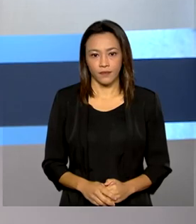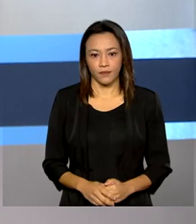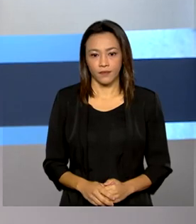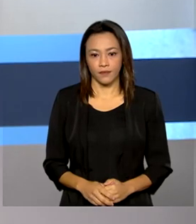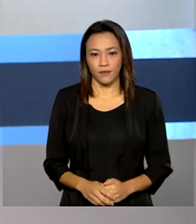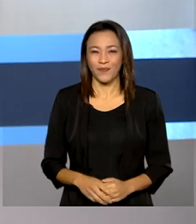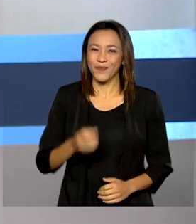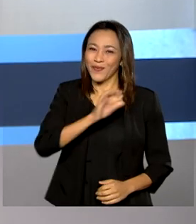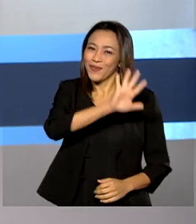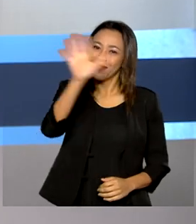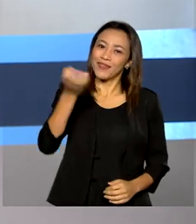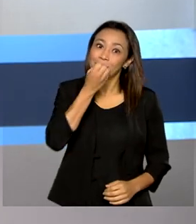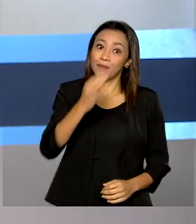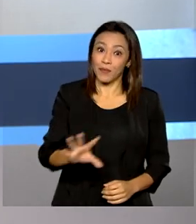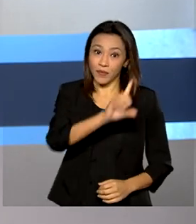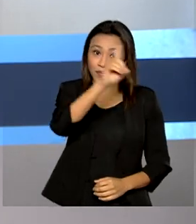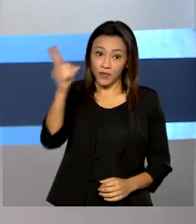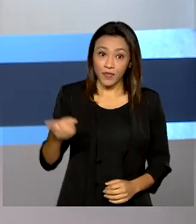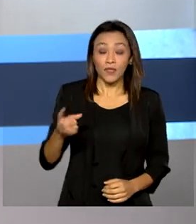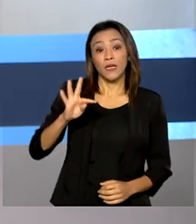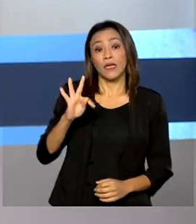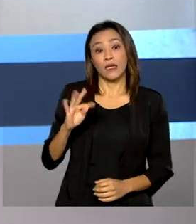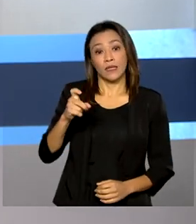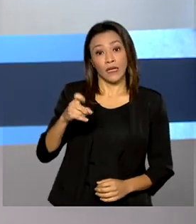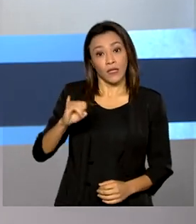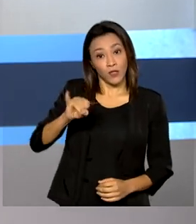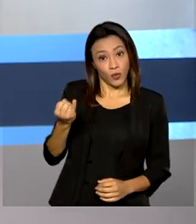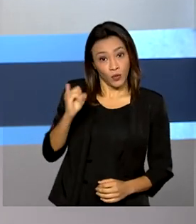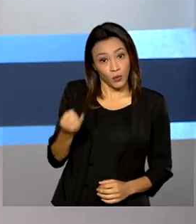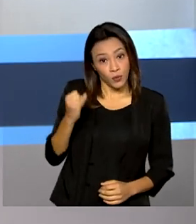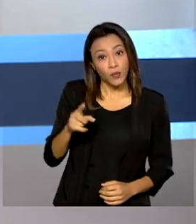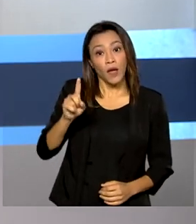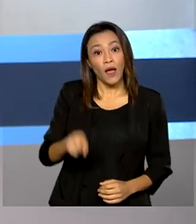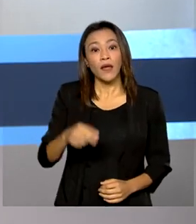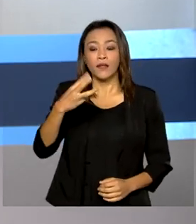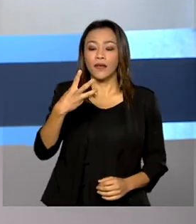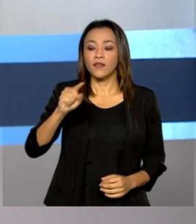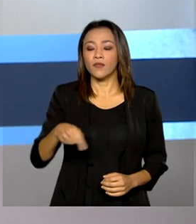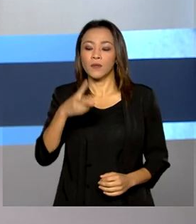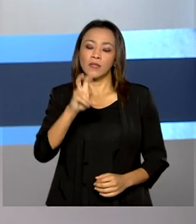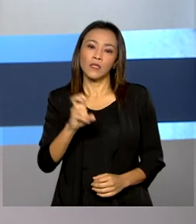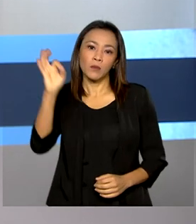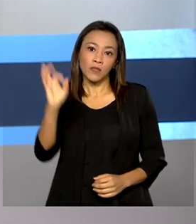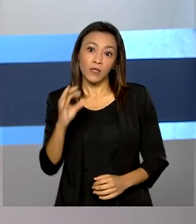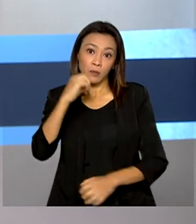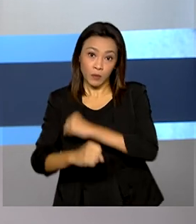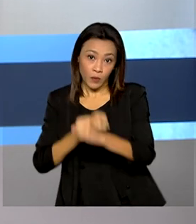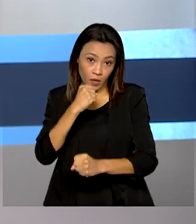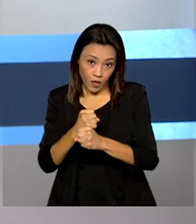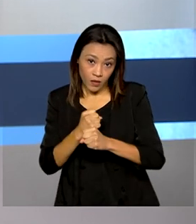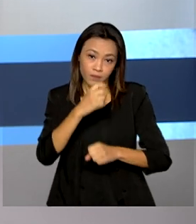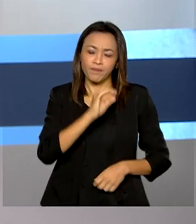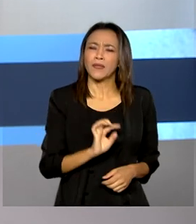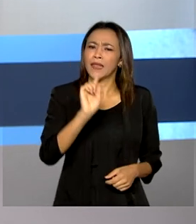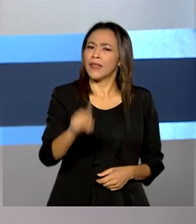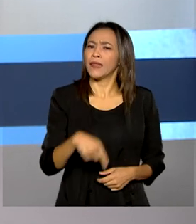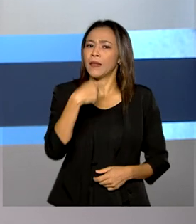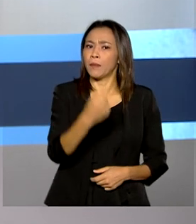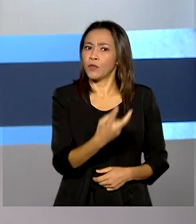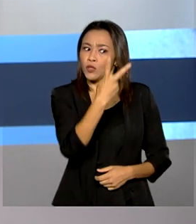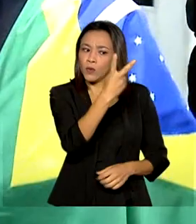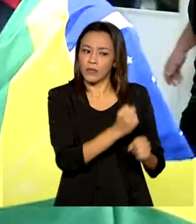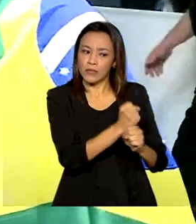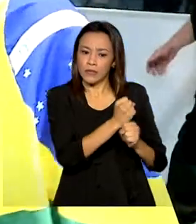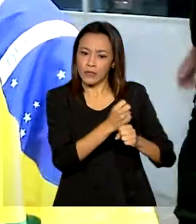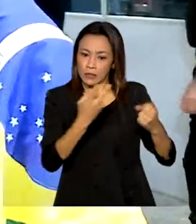Olá, bom dia! Taxa básica de juros da economia fica em 3,5% ao ano. Depois de dois anos preso na